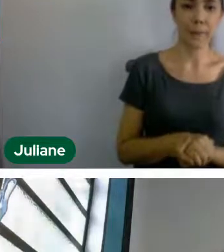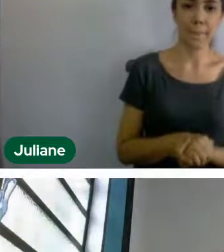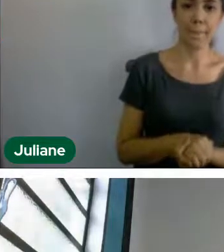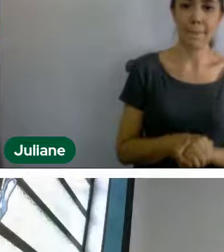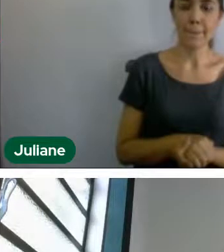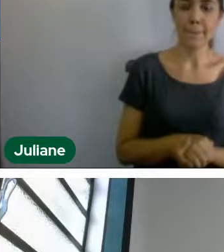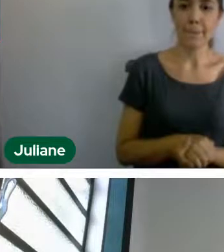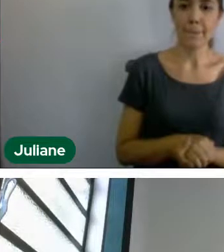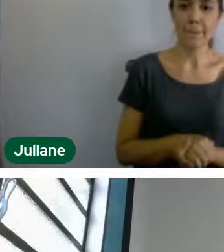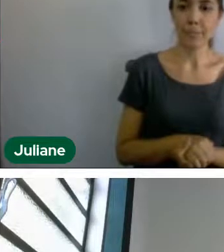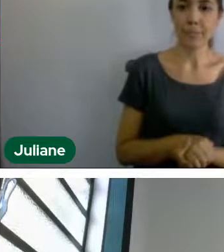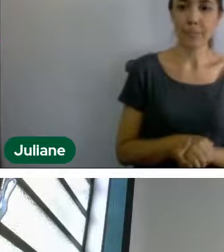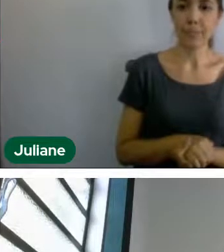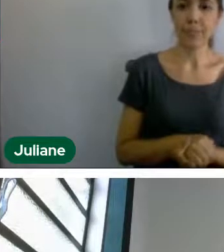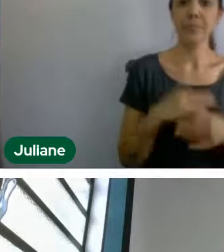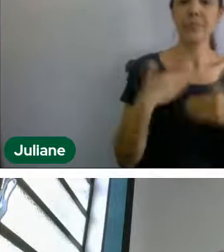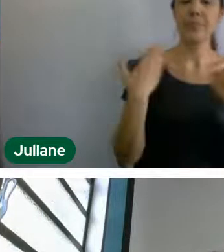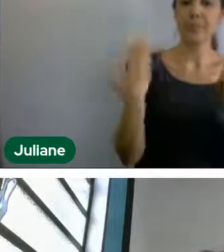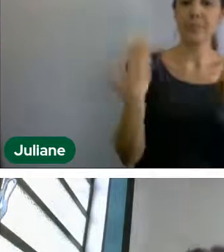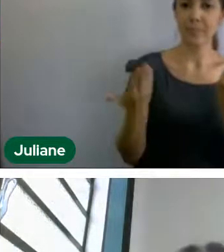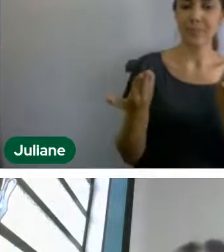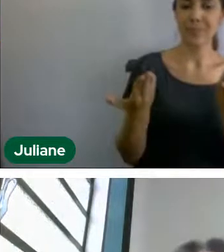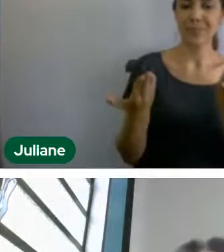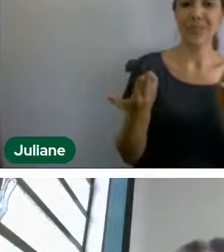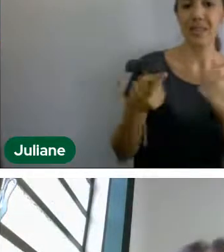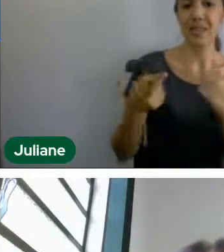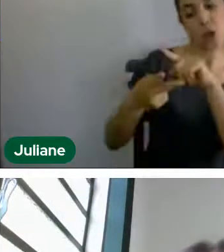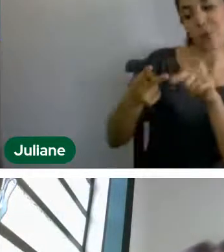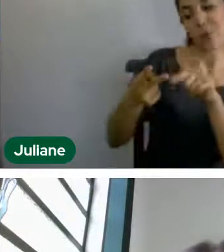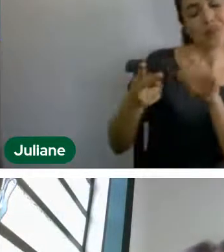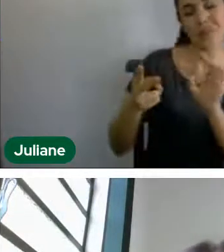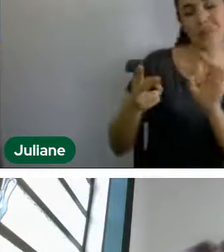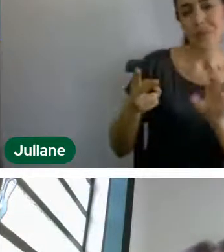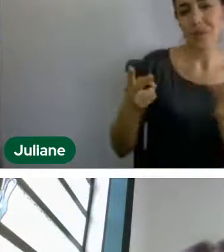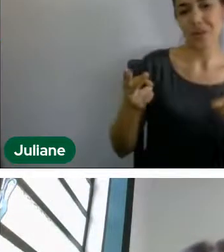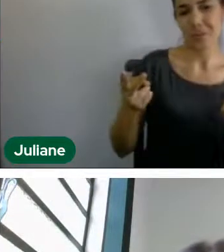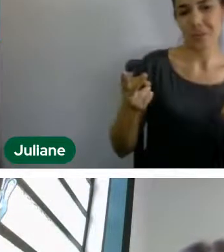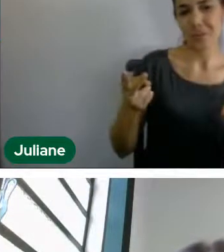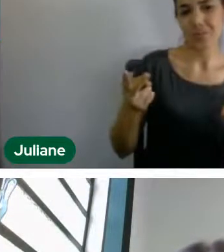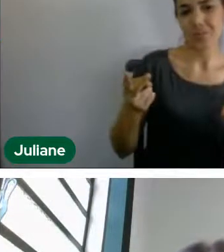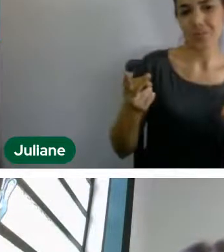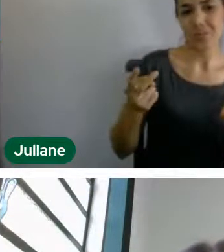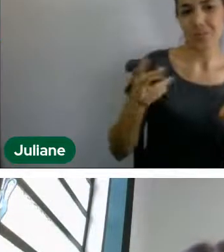pessoal, então, são essas duas aí. Vou abrir aqui minha planilha.